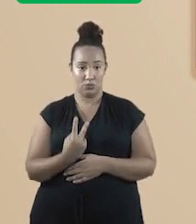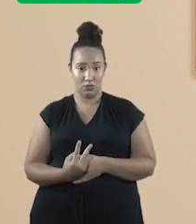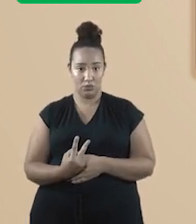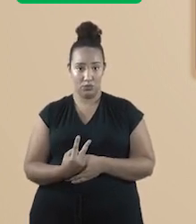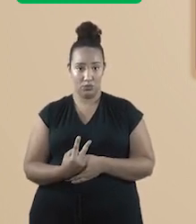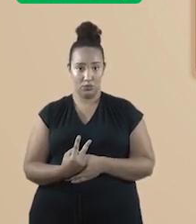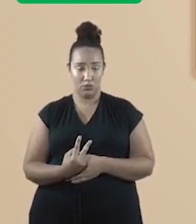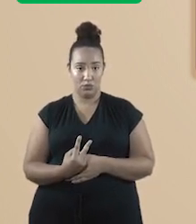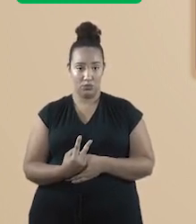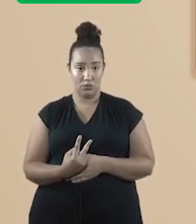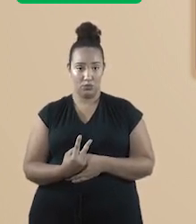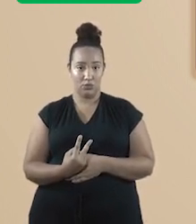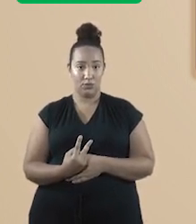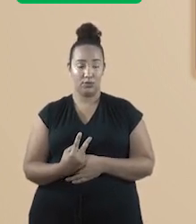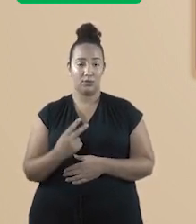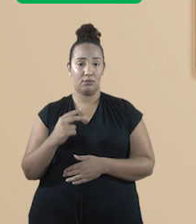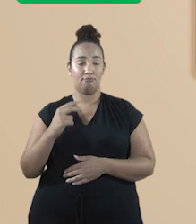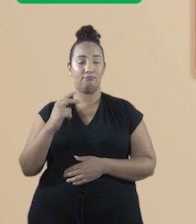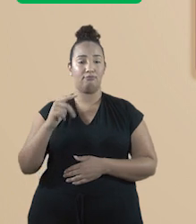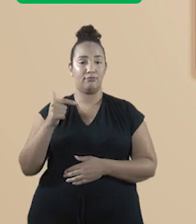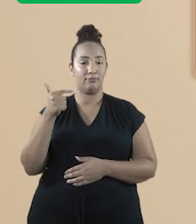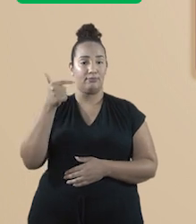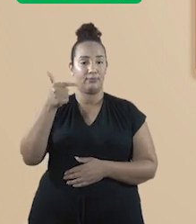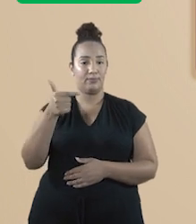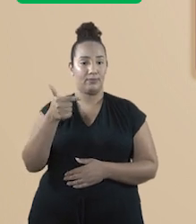quadrado, na fórmula original,